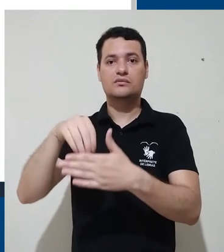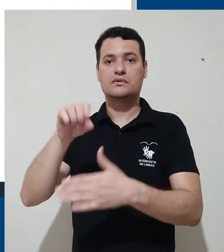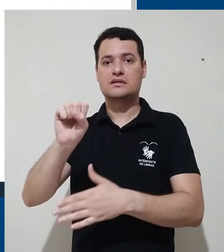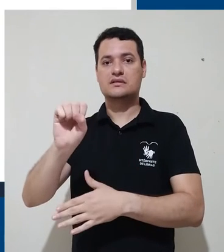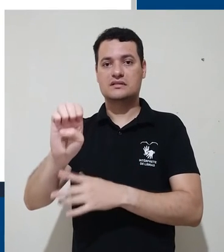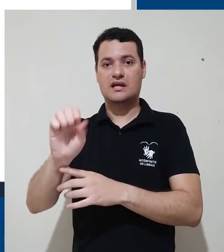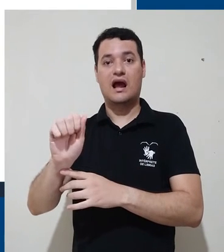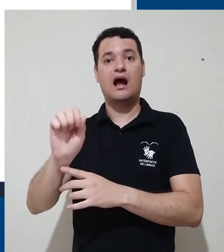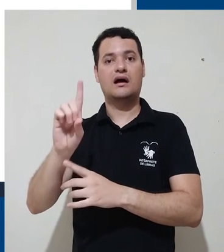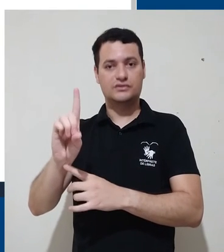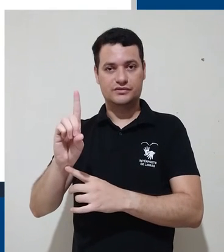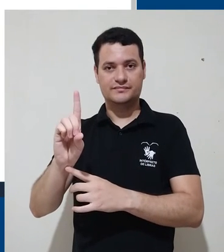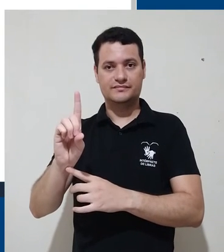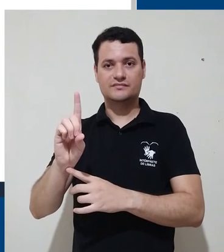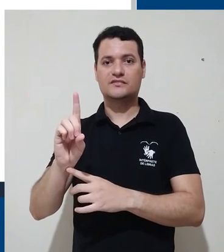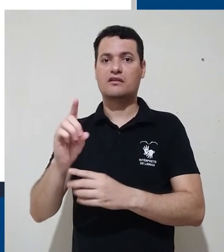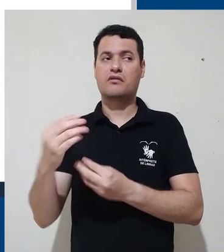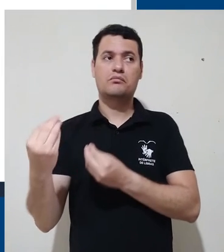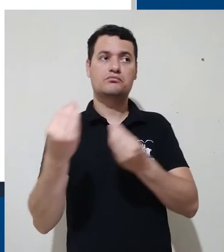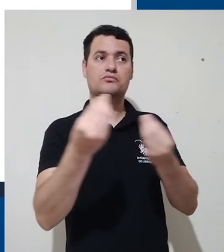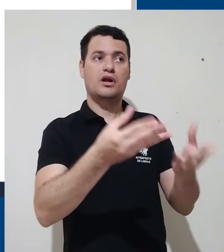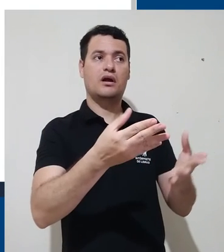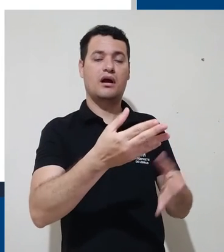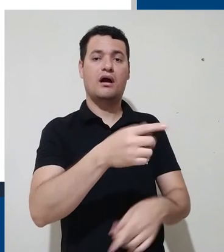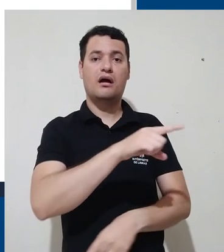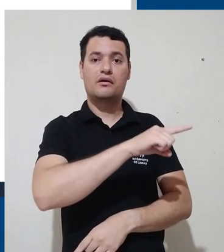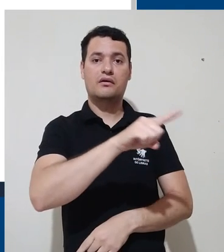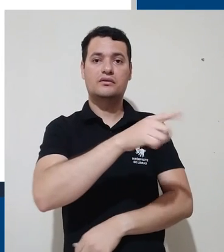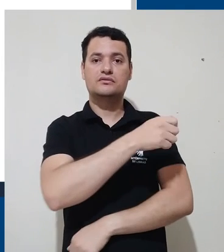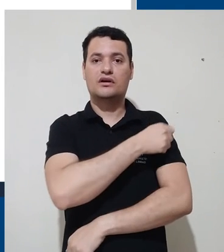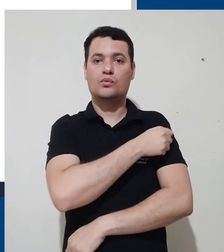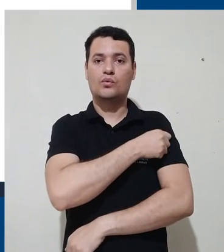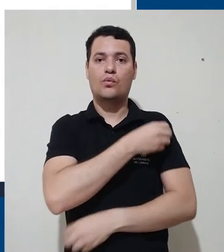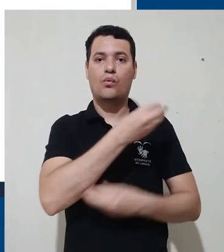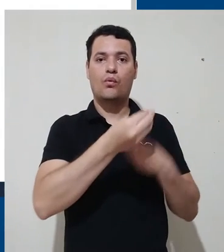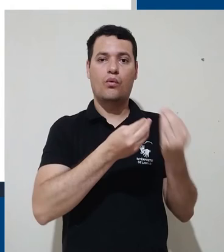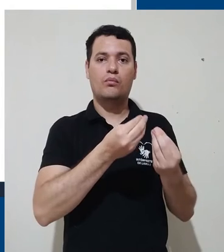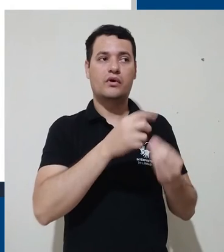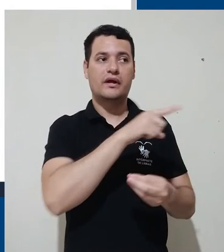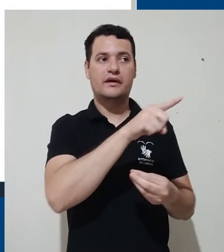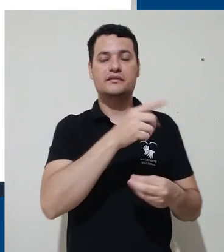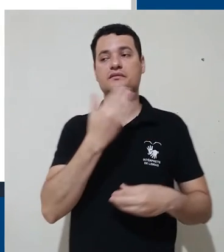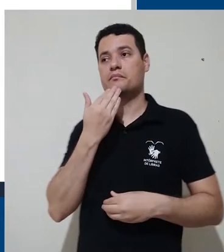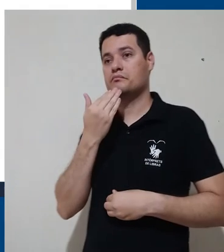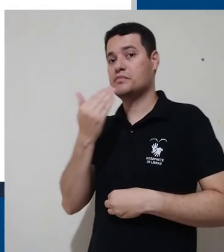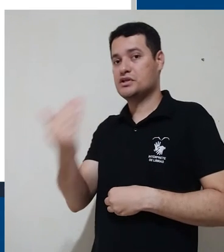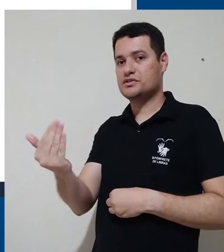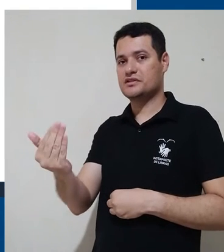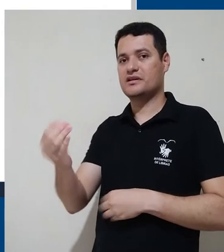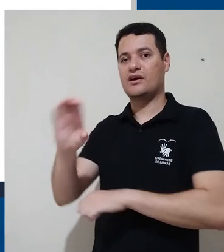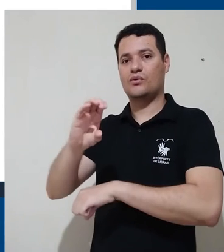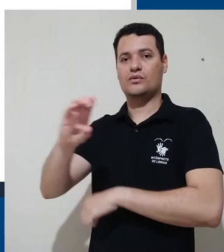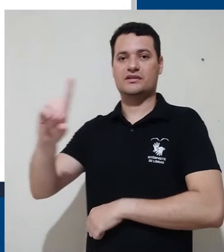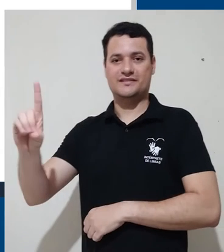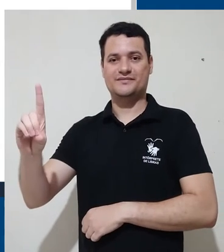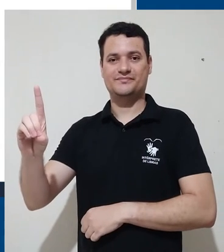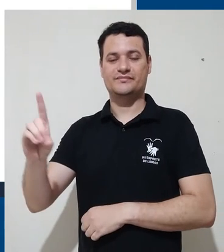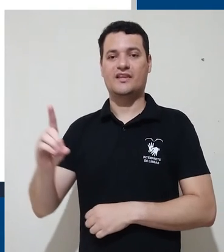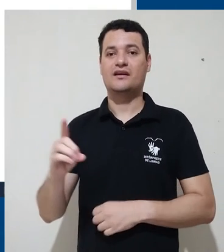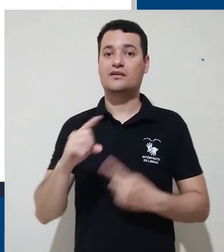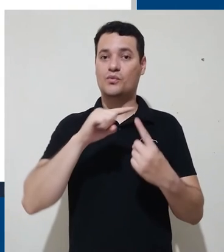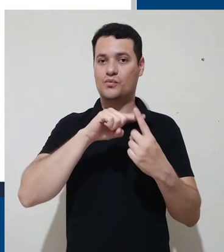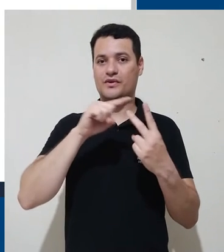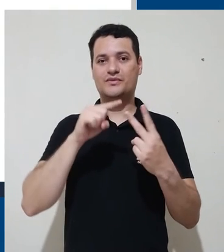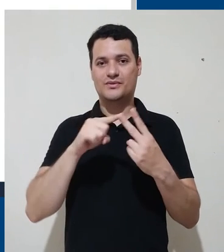cursos é feito aqui dentro da própria SEAD e vai ser entregue aos usuários por solicitação às coordenações.